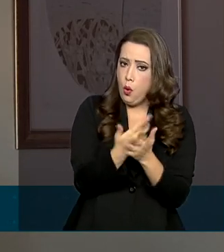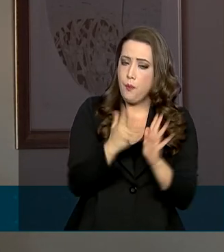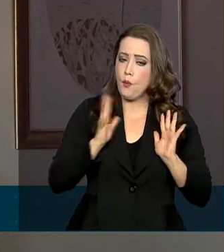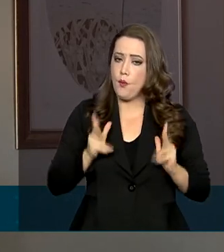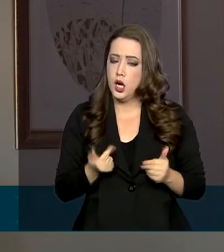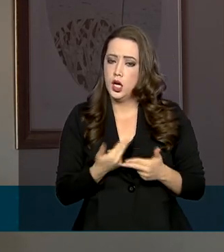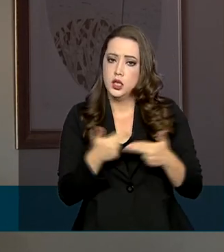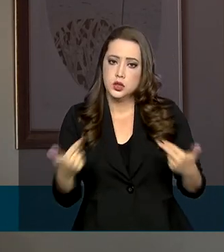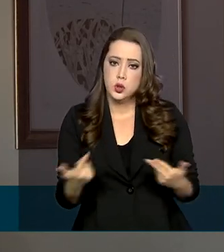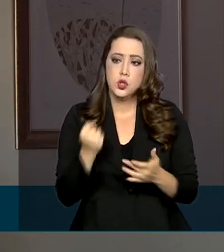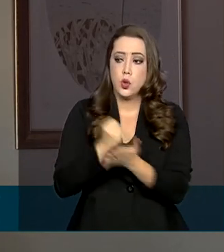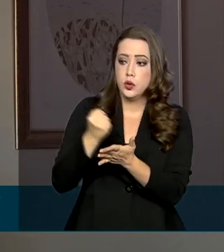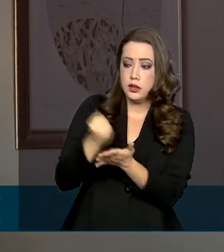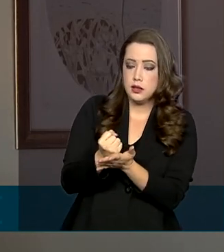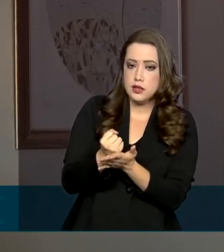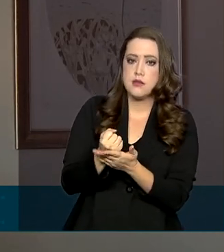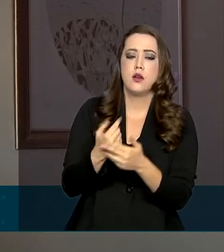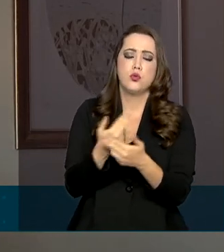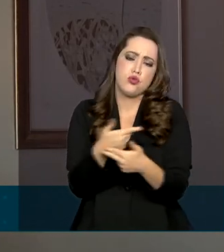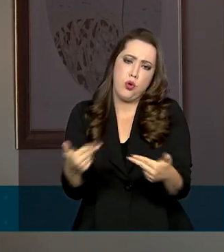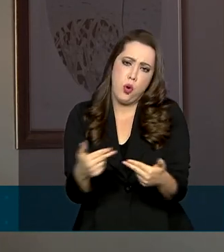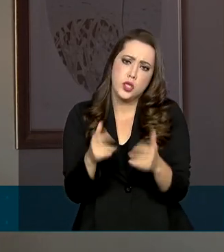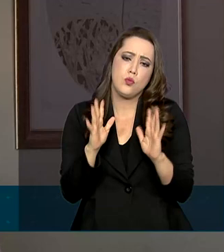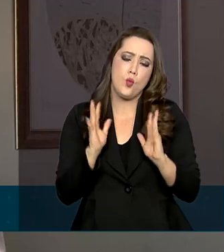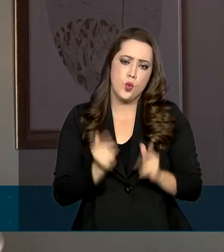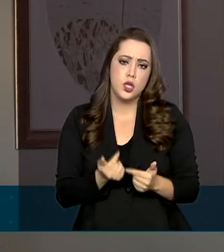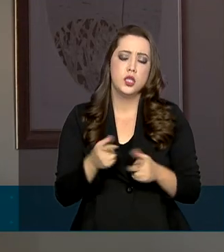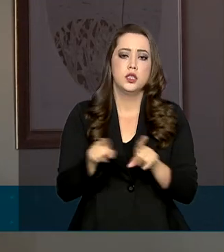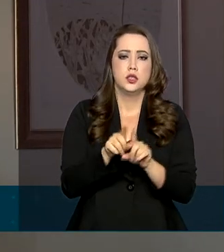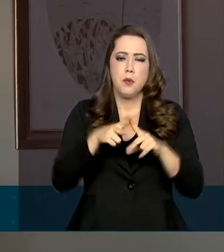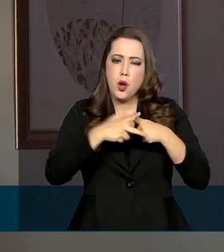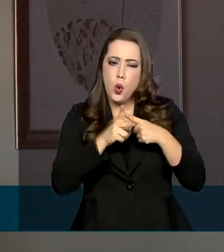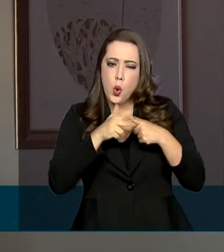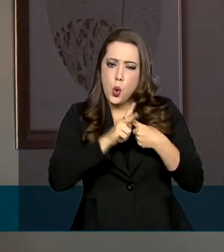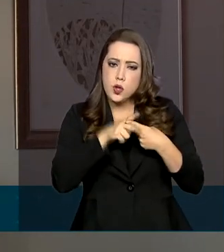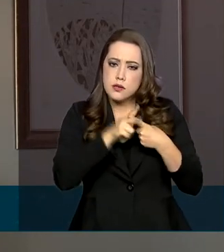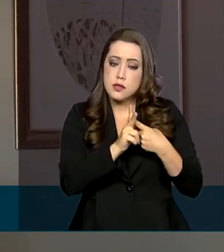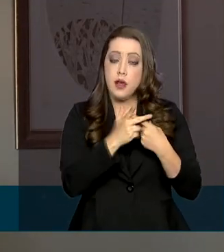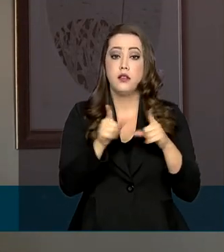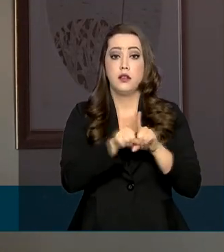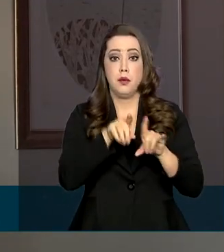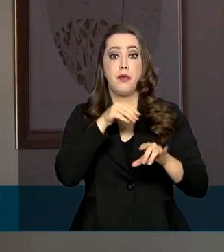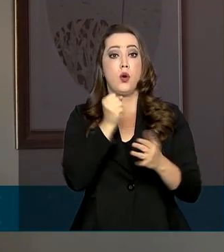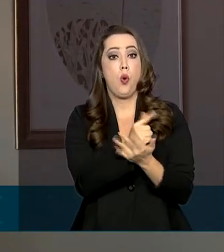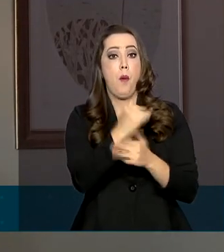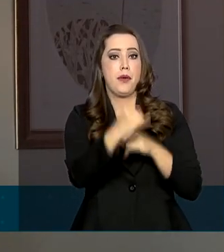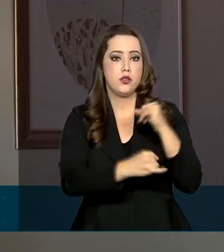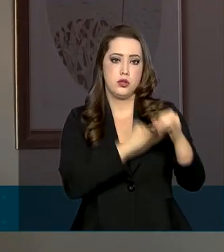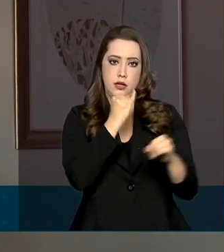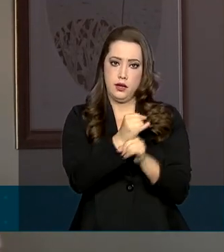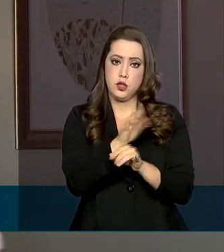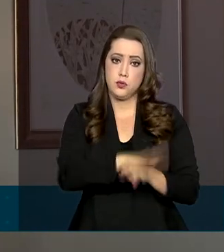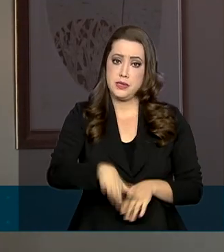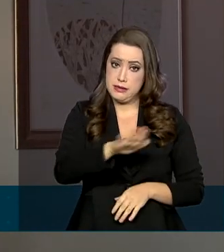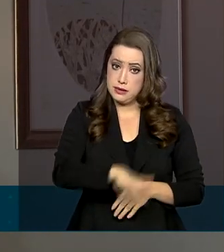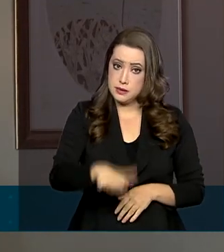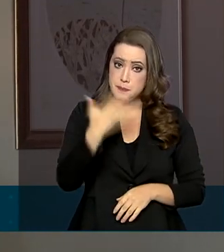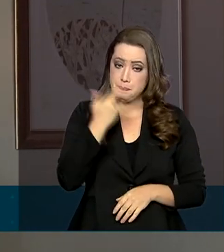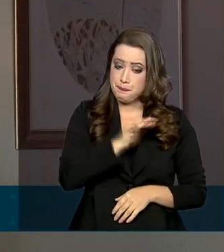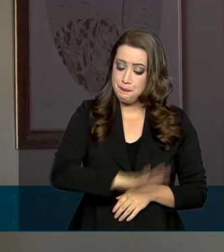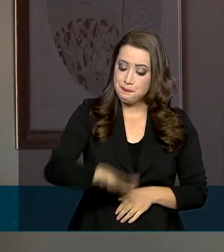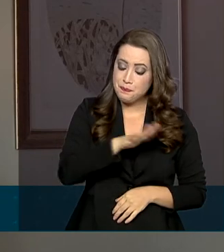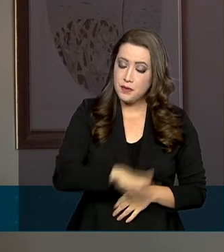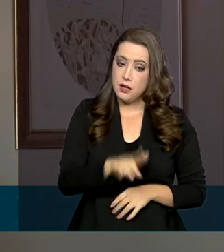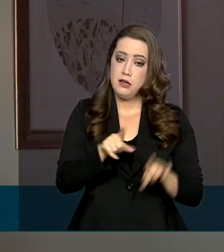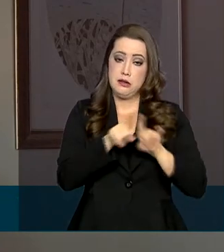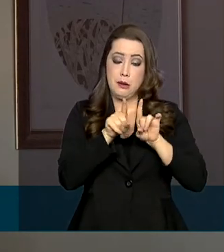serviços de higiene, além de pequenos reparos e também o investimento em internet para as crianças. O ministro da Educação